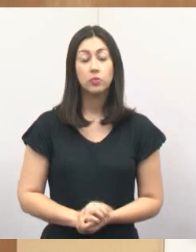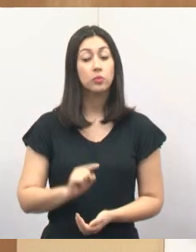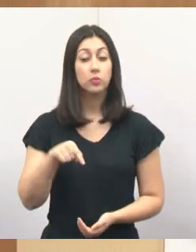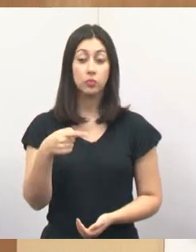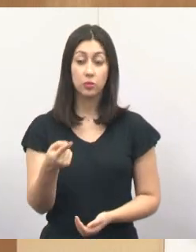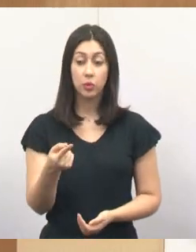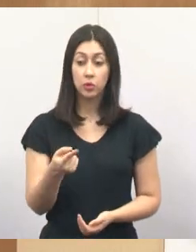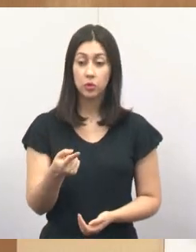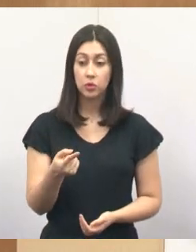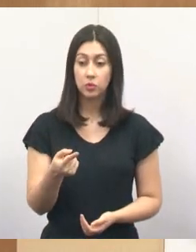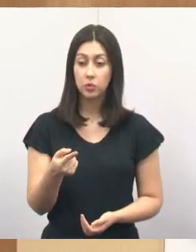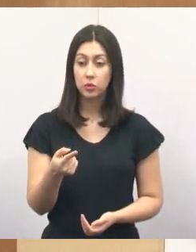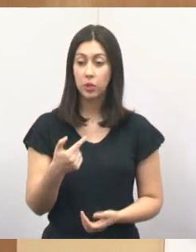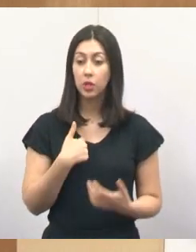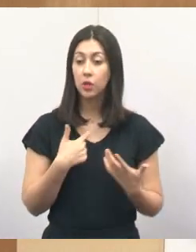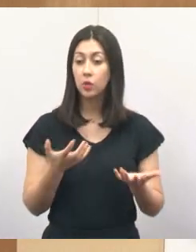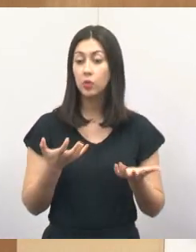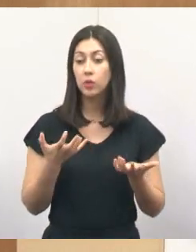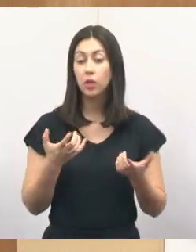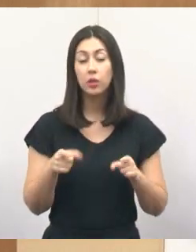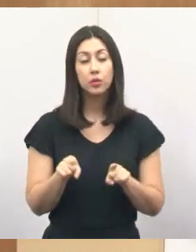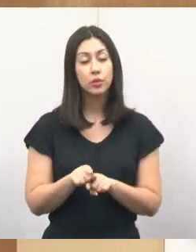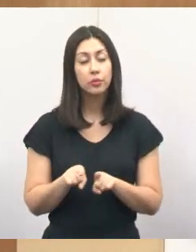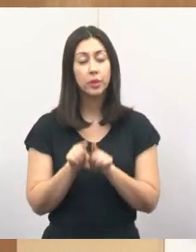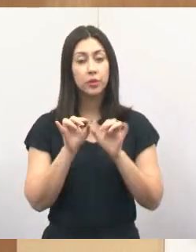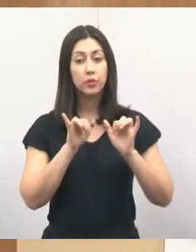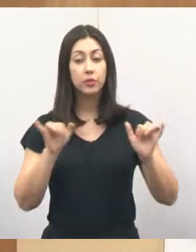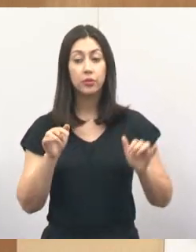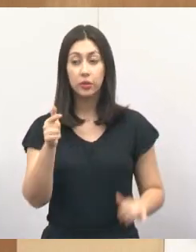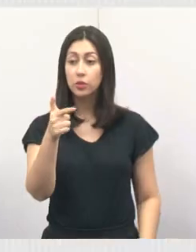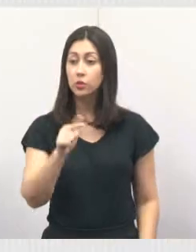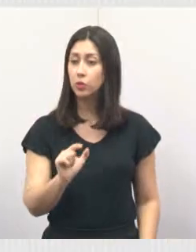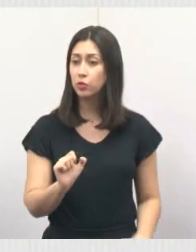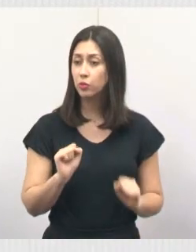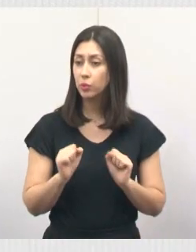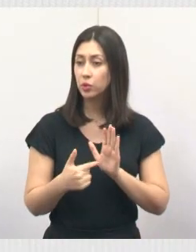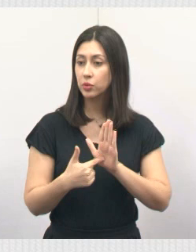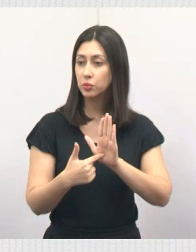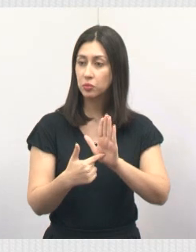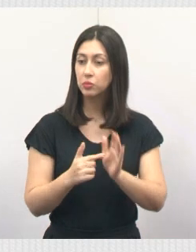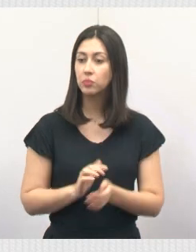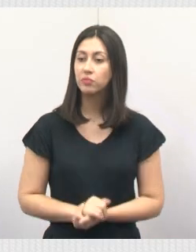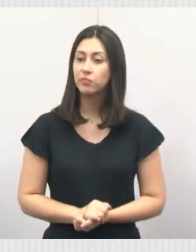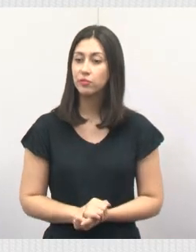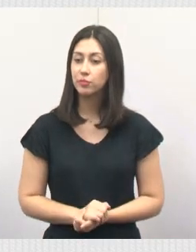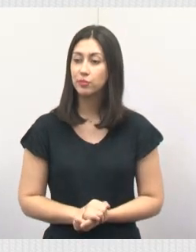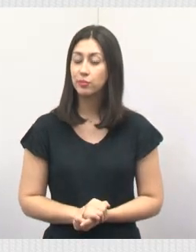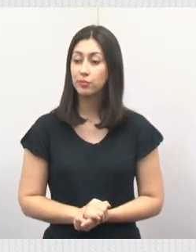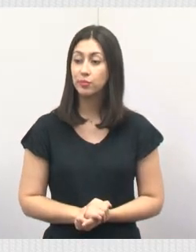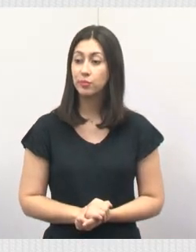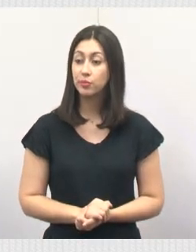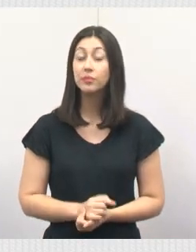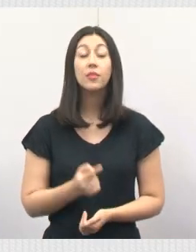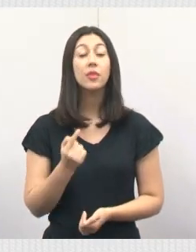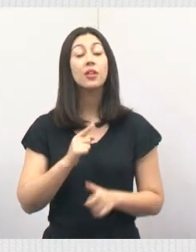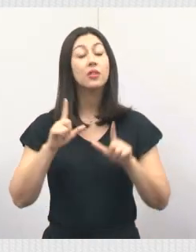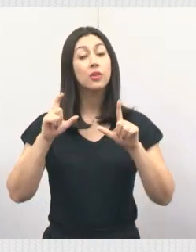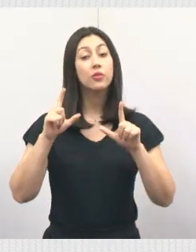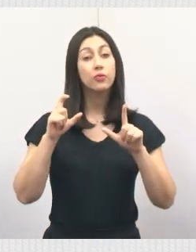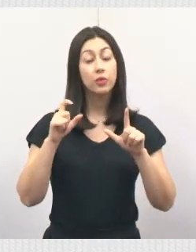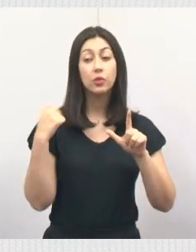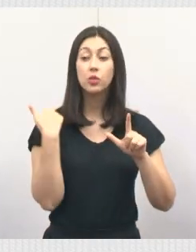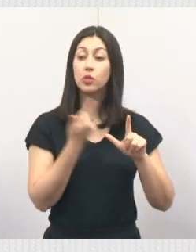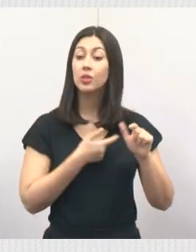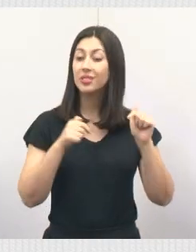próxima slide, eu quero também reforçar, pode colocar próximo slide? Essa foto nós